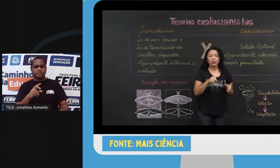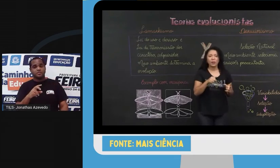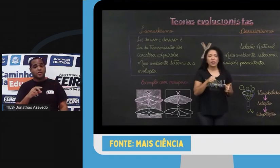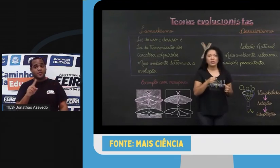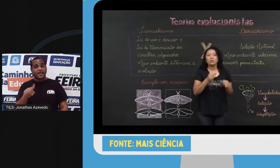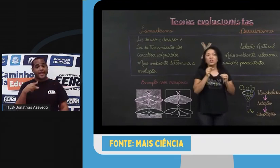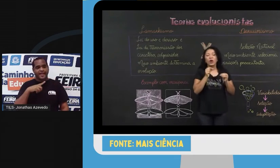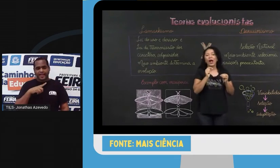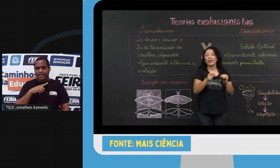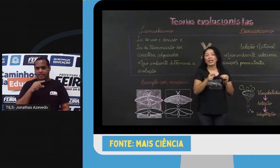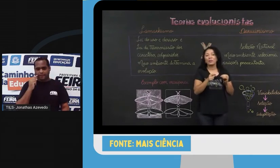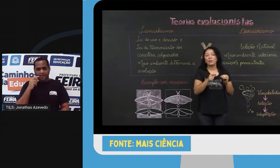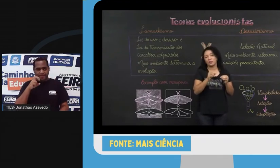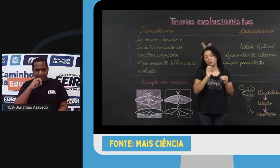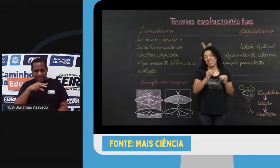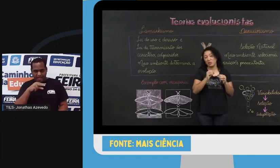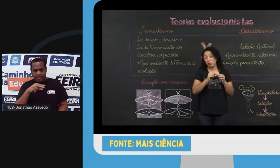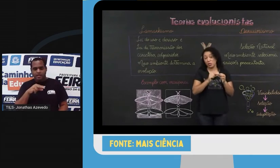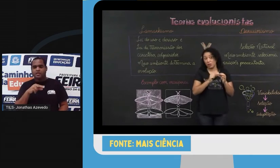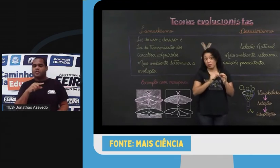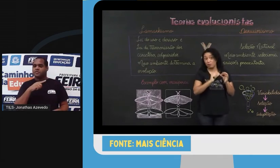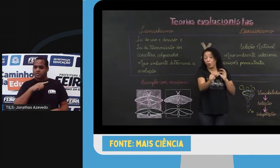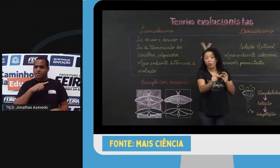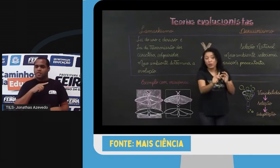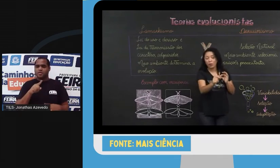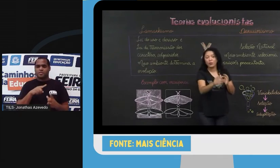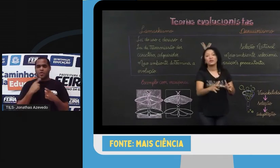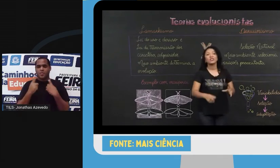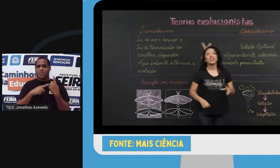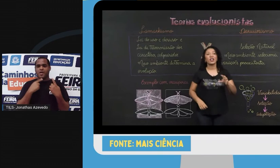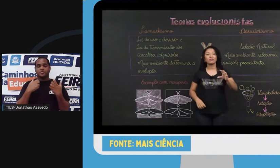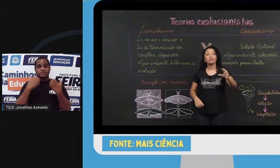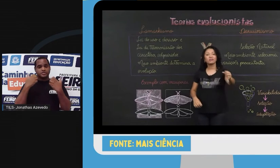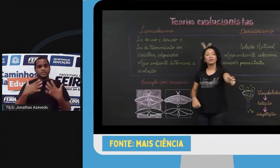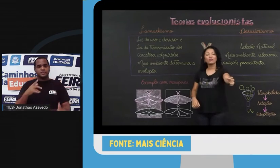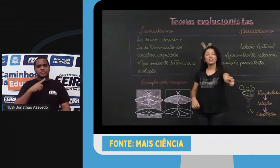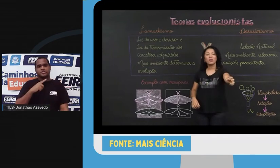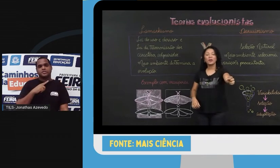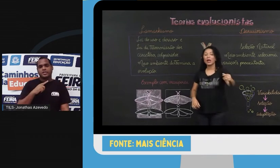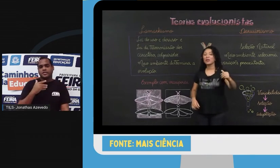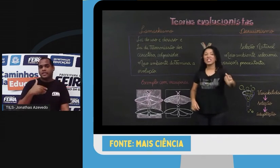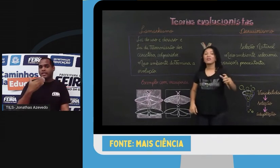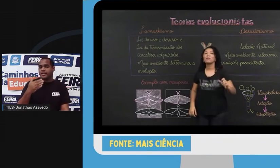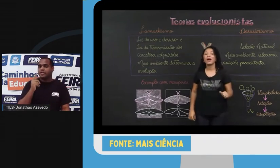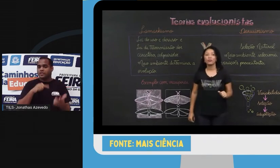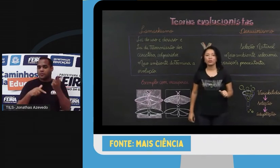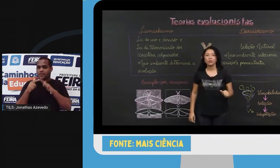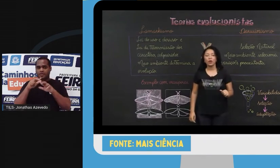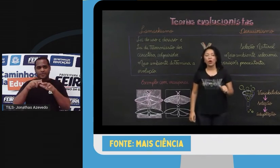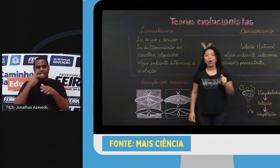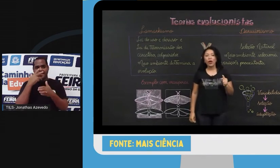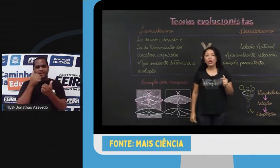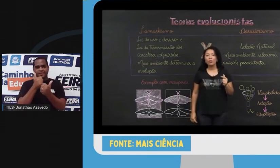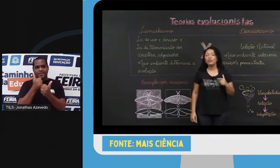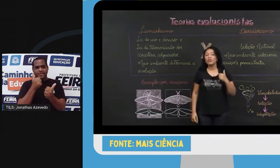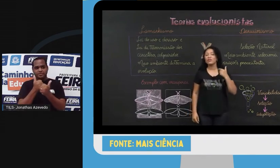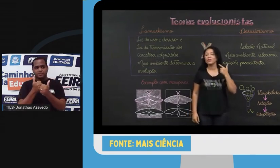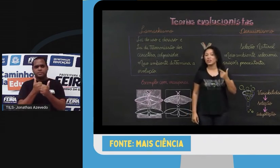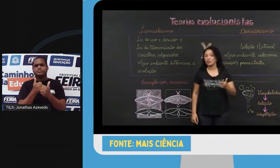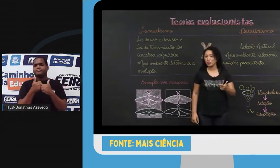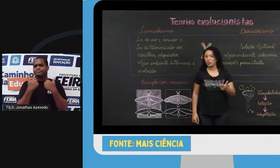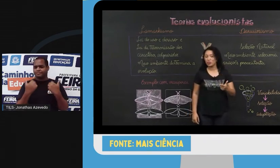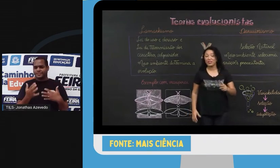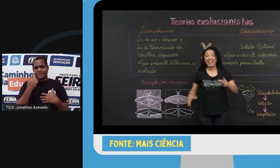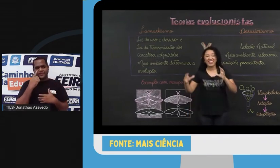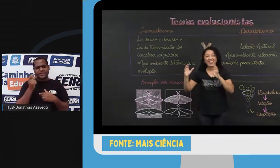elas colocavam a sua presa, aquela presa morria em pouco tempo e ela conseguia pegar porque ela estava perto. Olha como